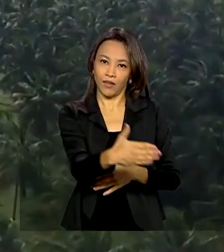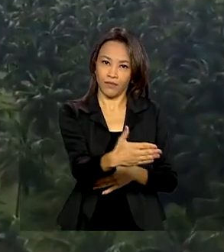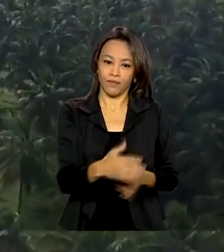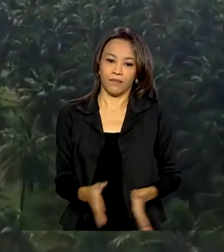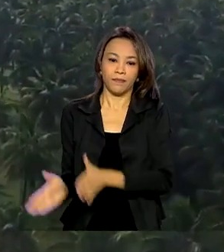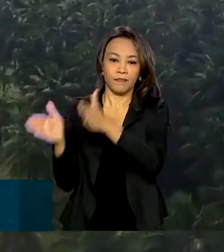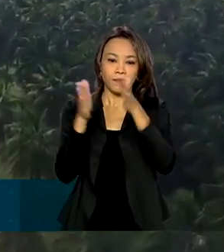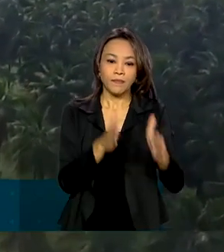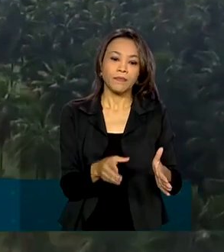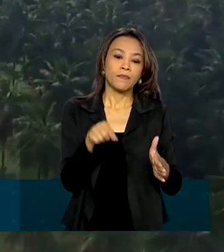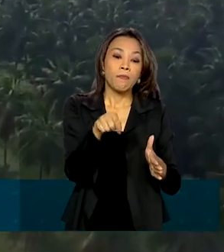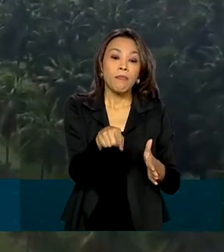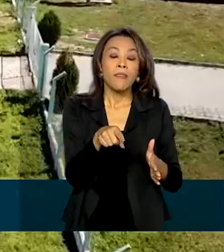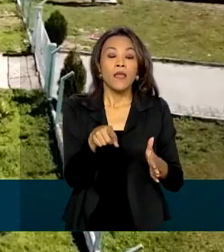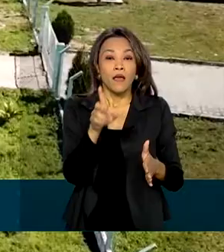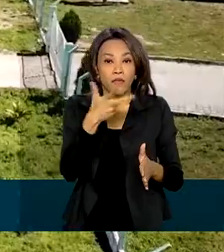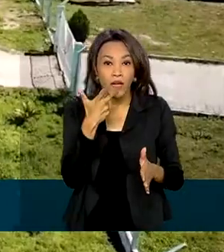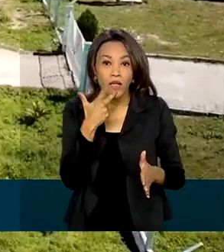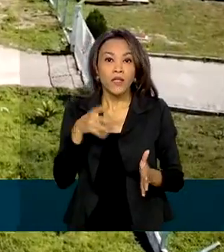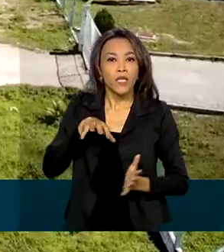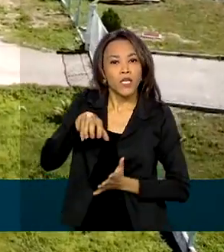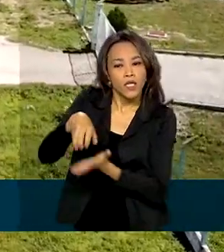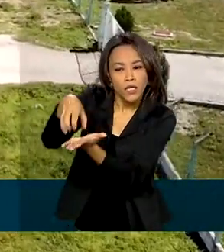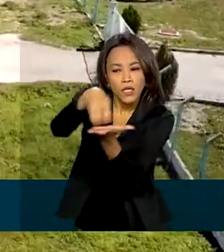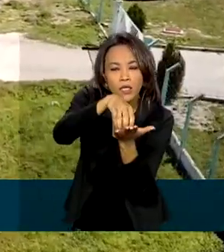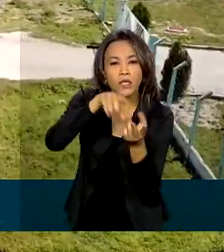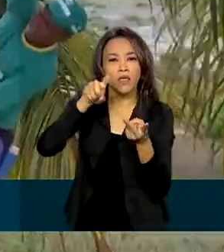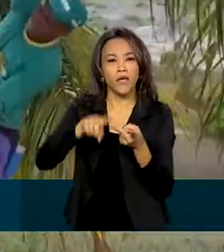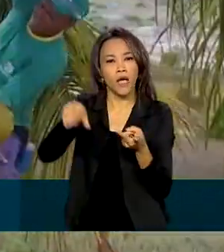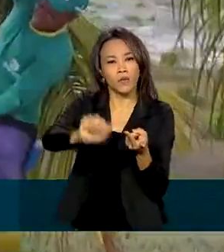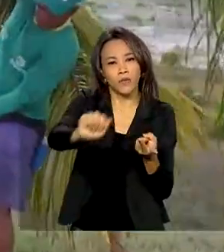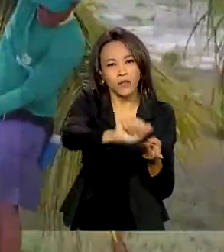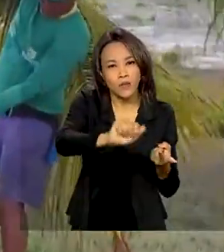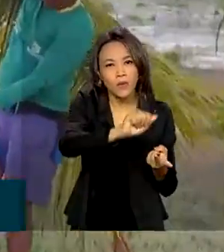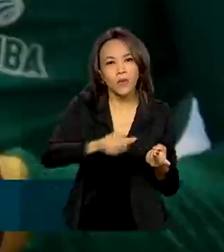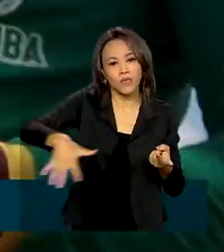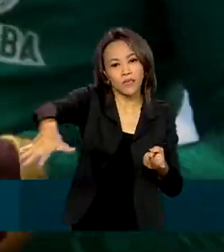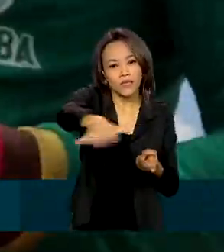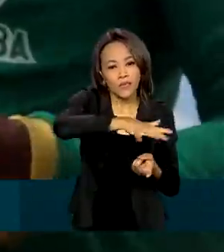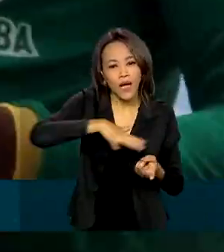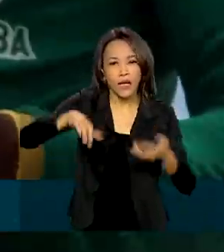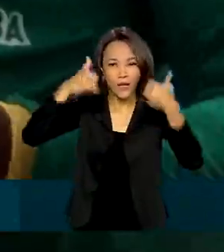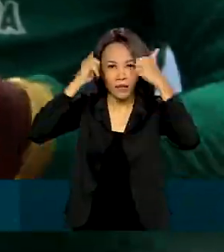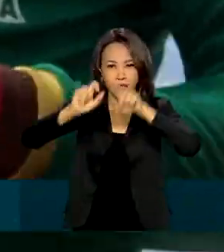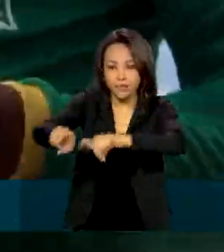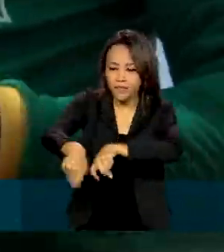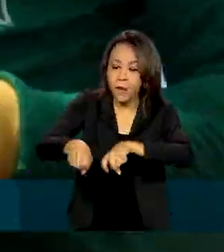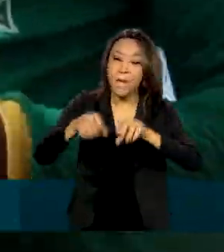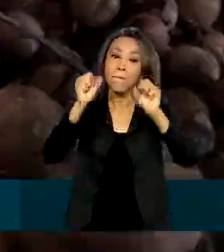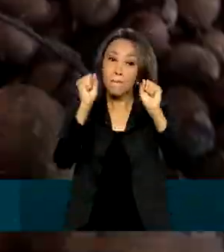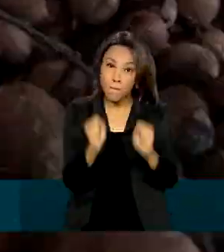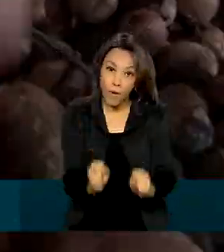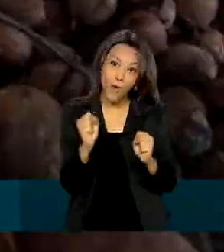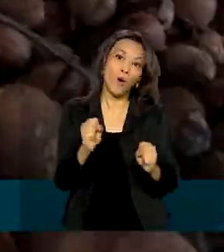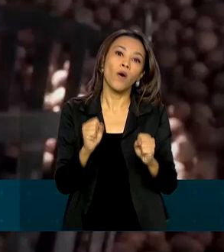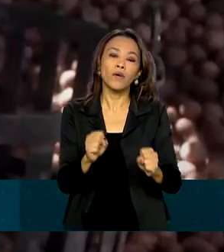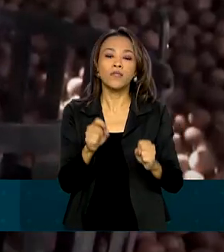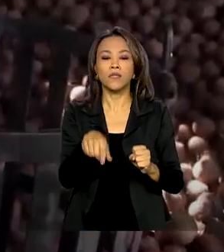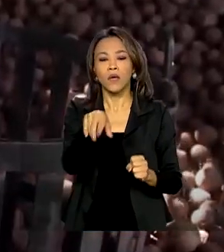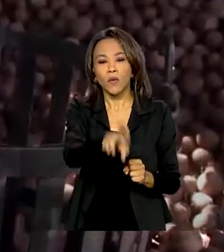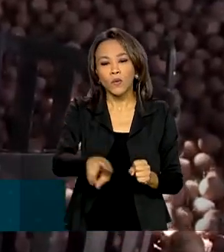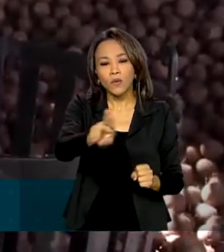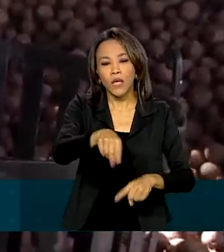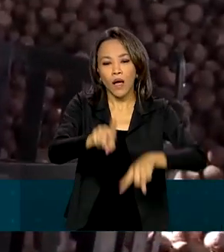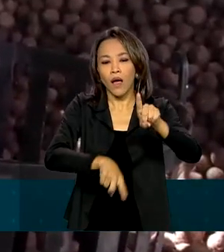A medida permite que instituições e cooperativas agropecuárias possam comercializar produtos da agricultura familiar